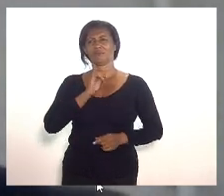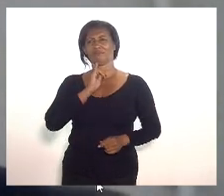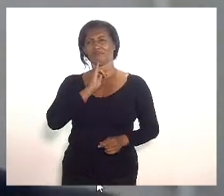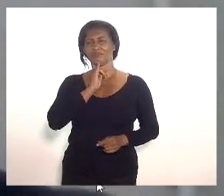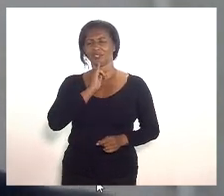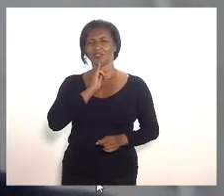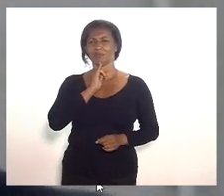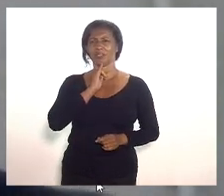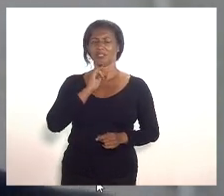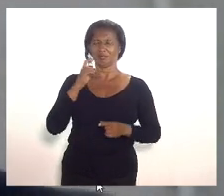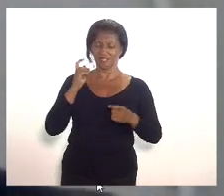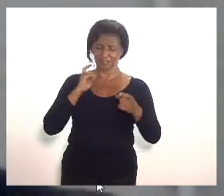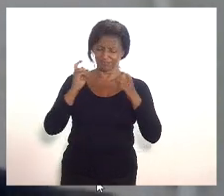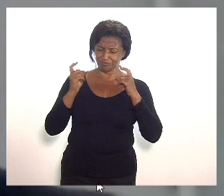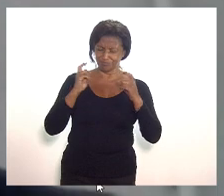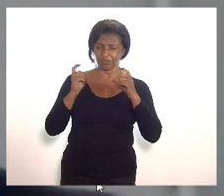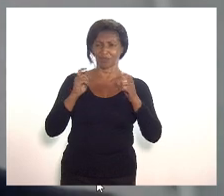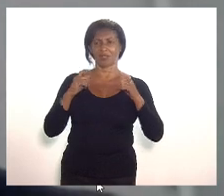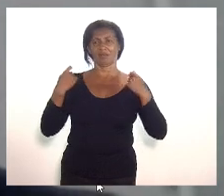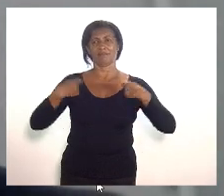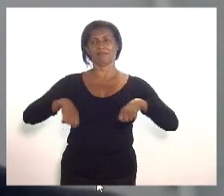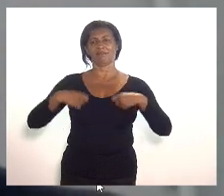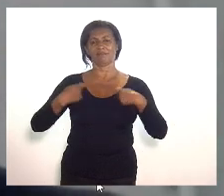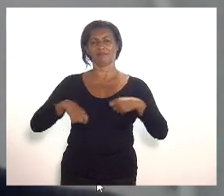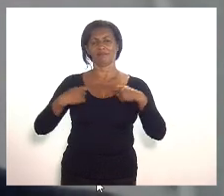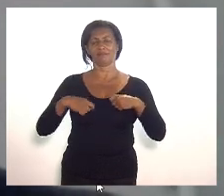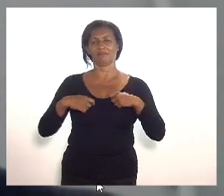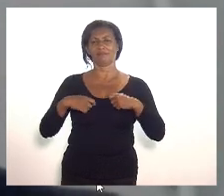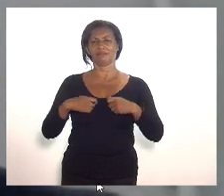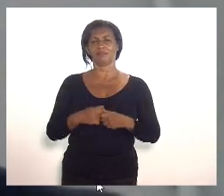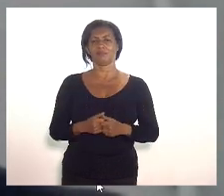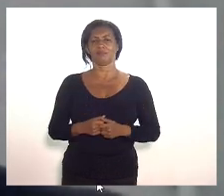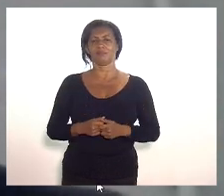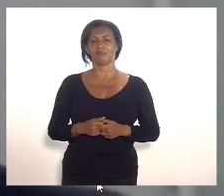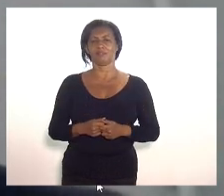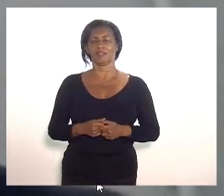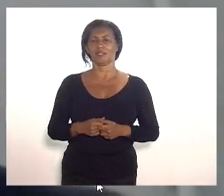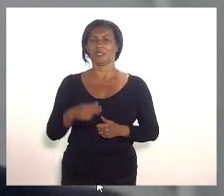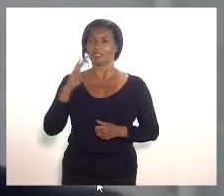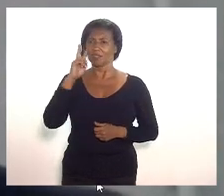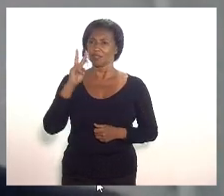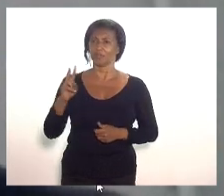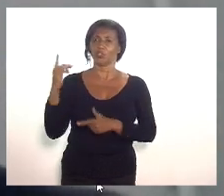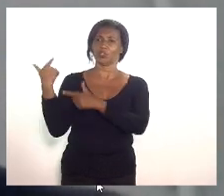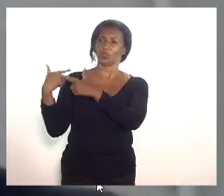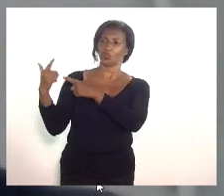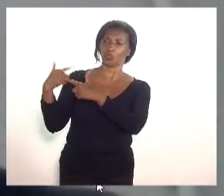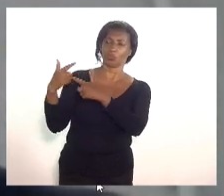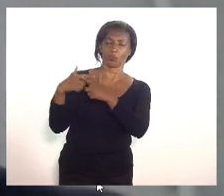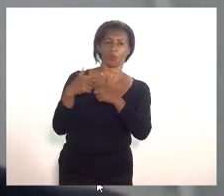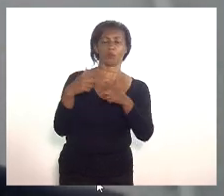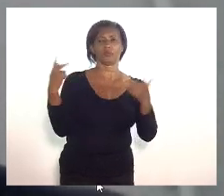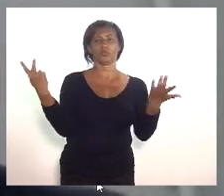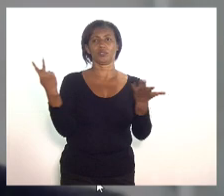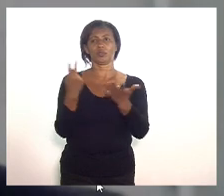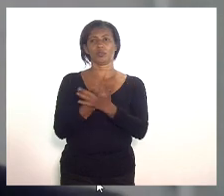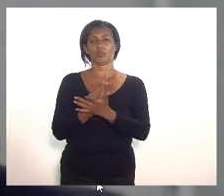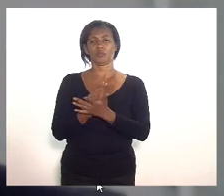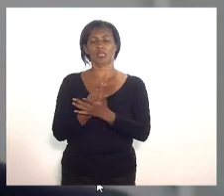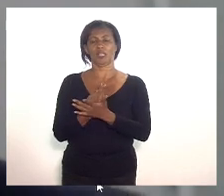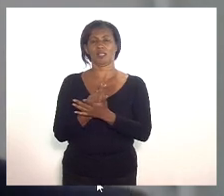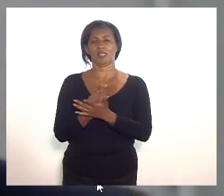é necessário tendo em vista os problemas que nós enfrentamos pela